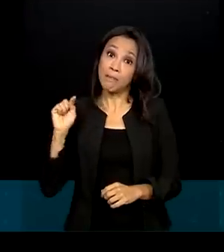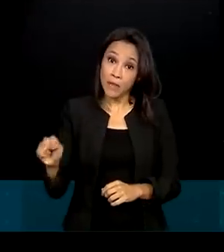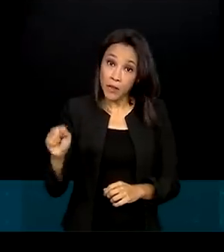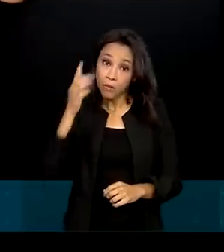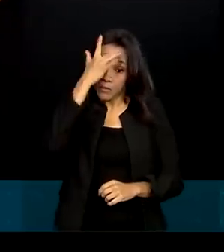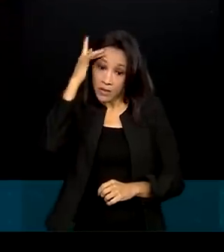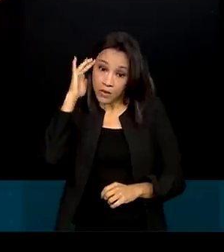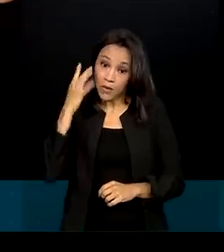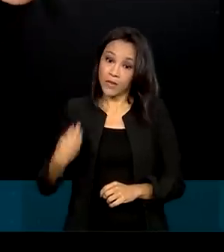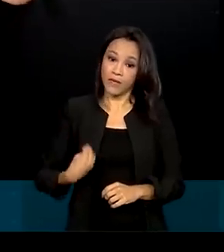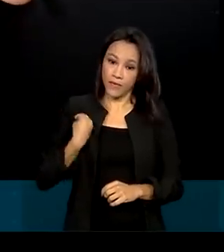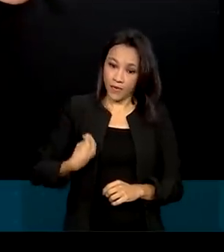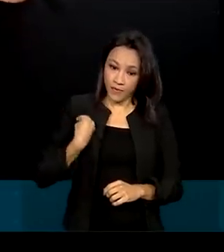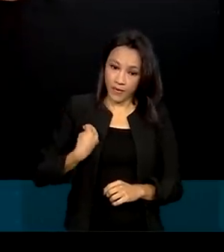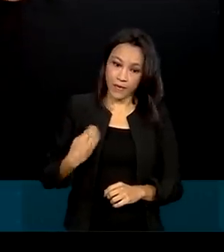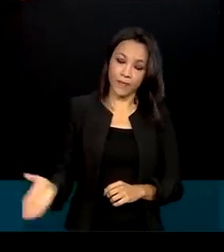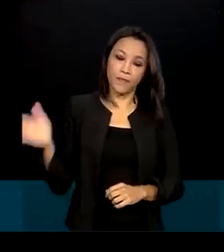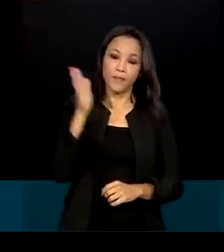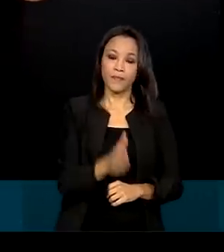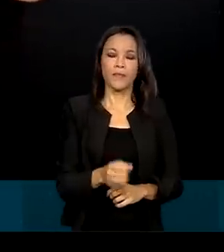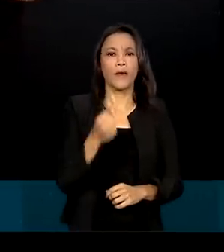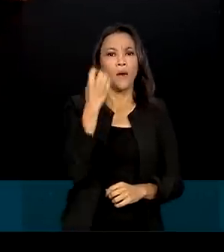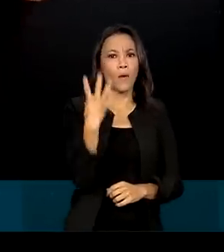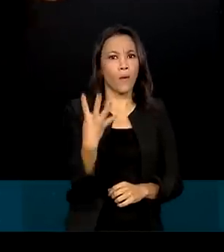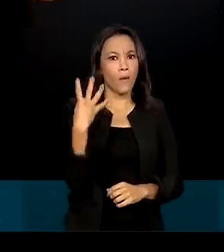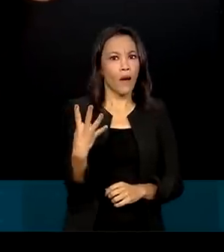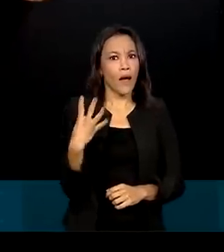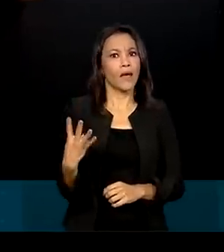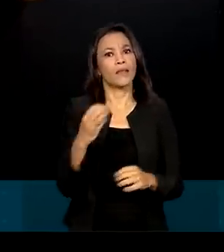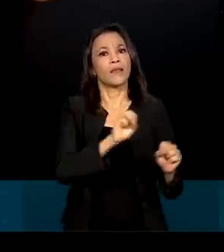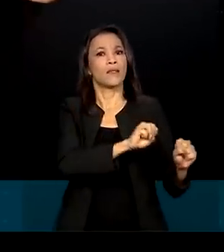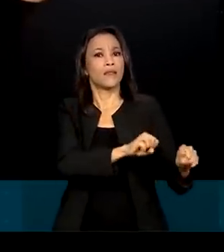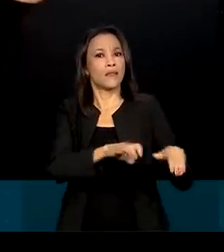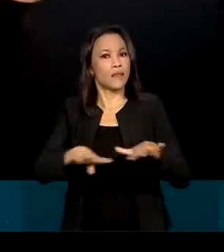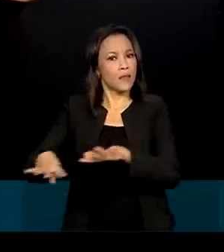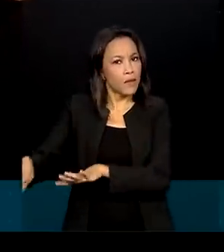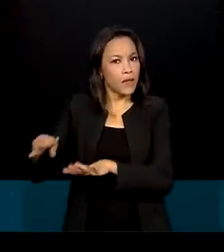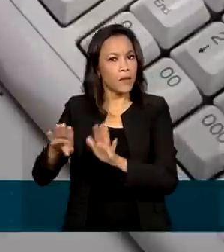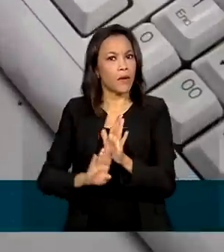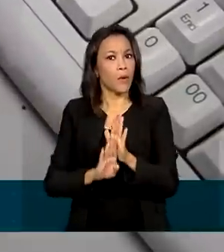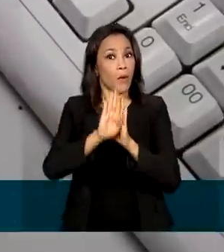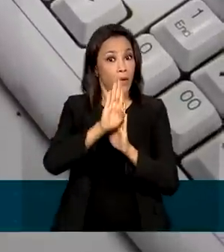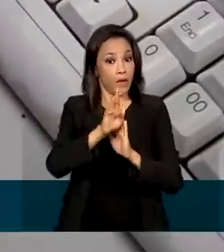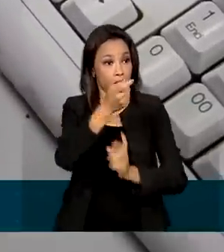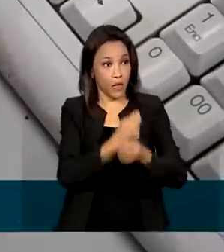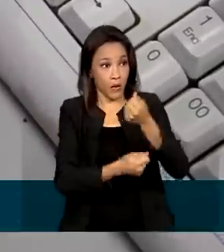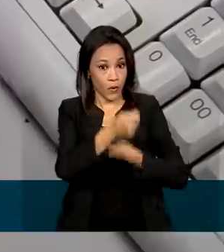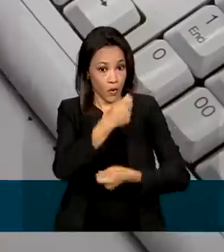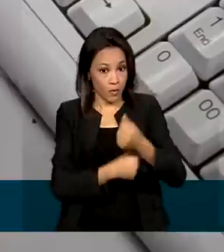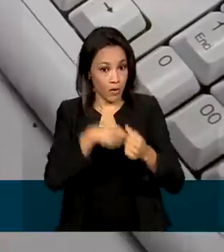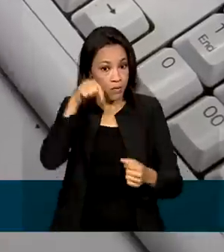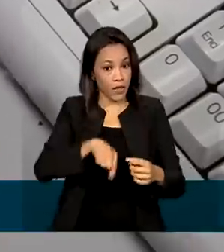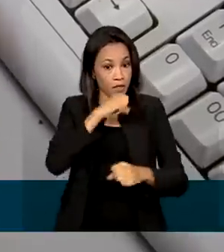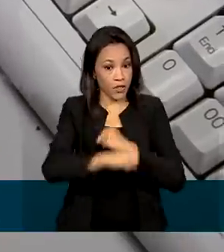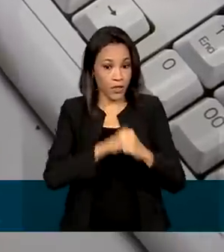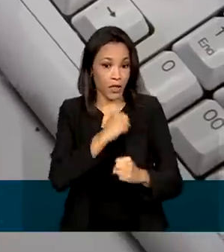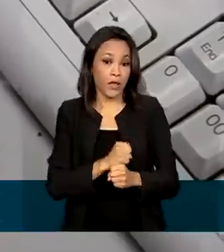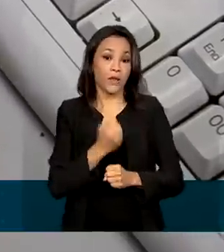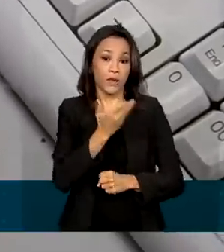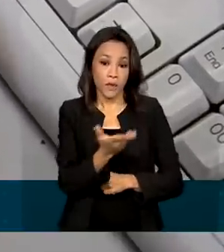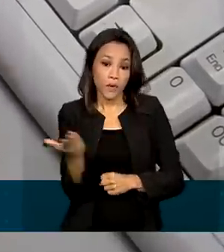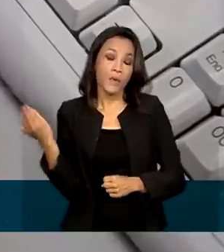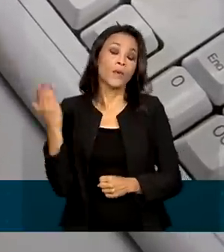Foi a quarta semana seguida de aumento da previsão de crescimento para a economia neste ano. Agora, os analistas do mercado